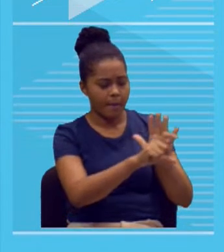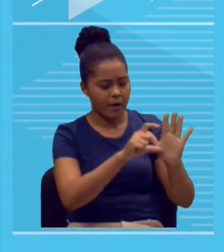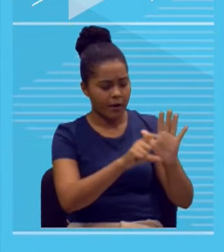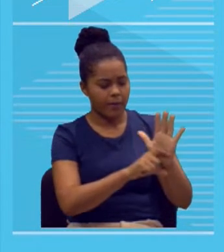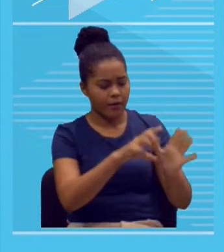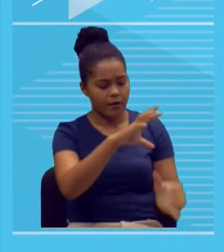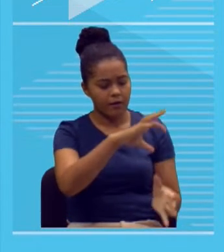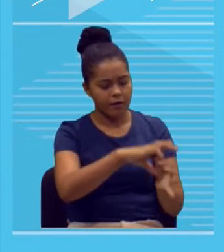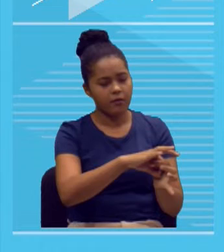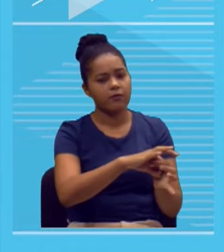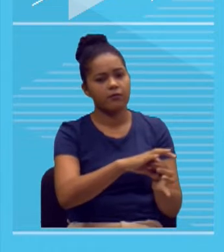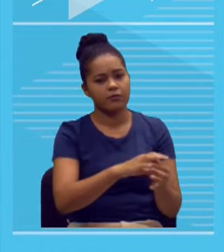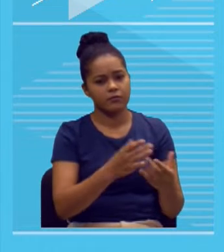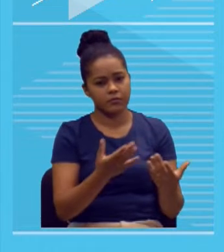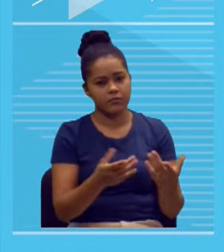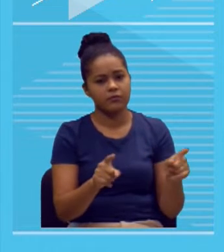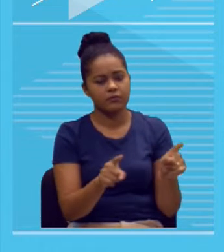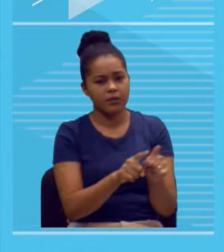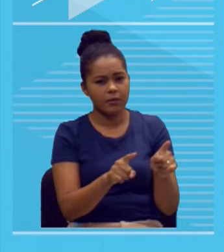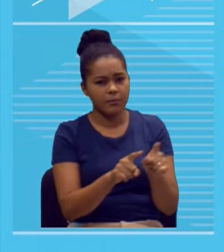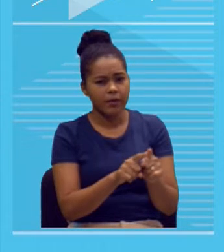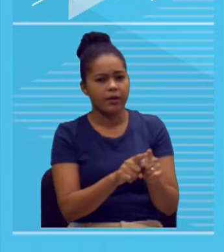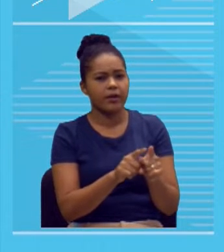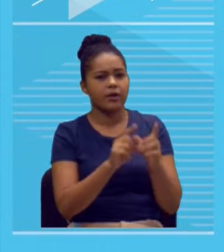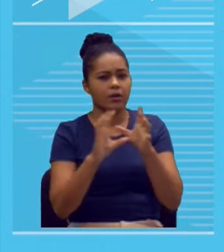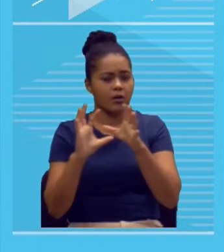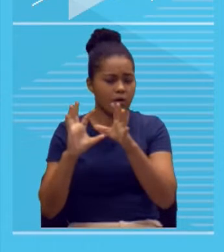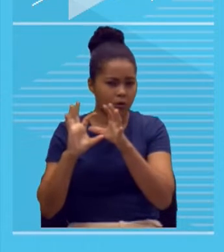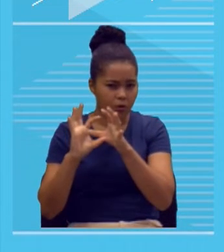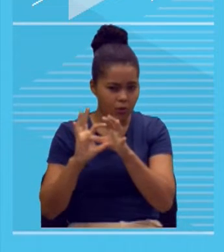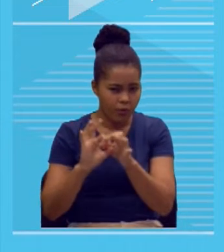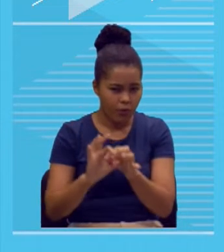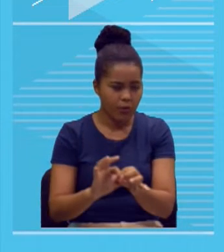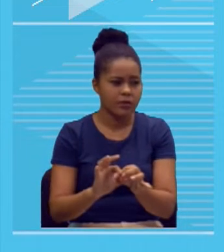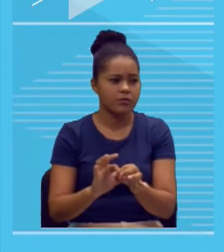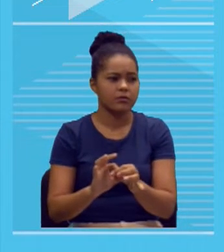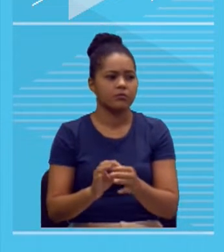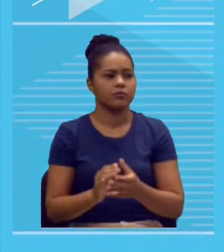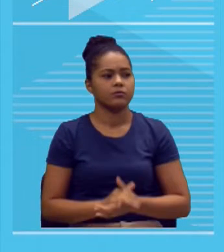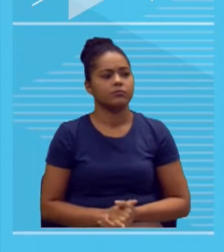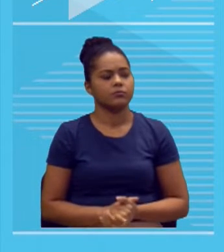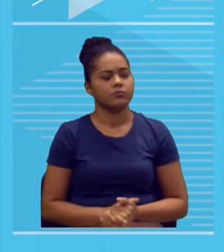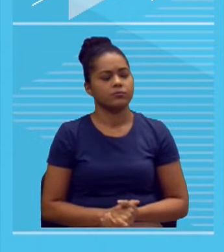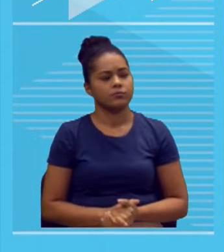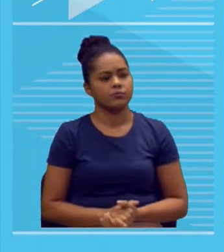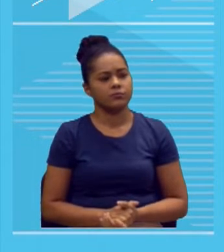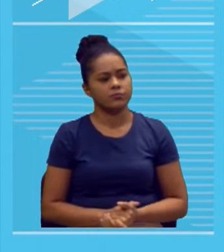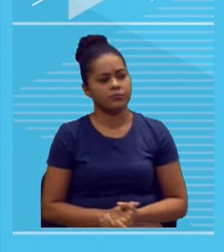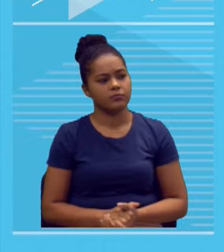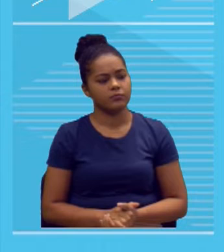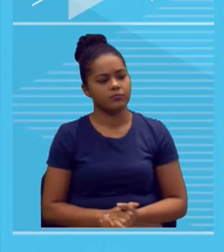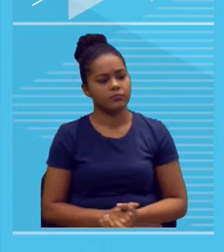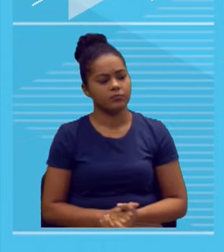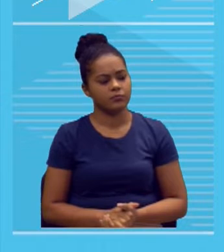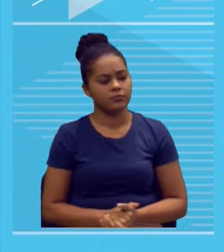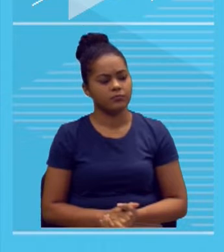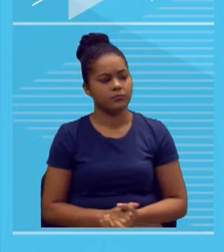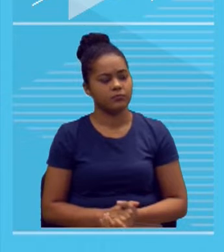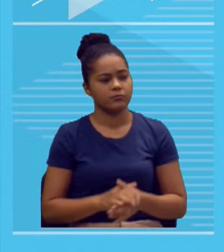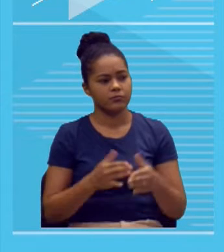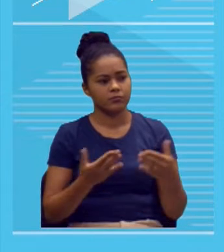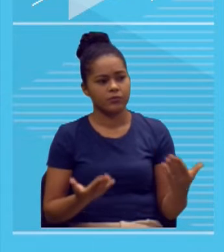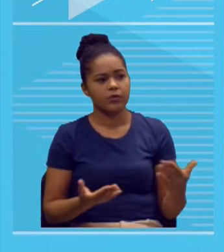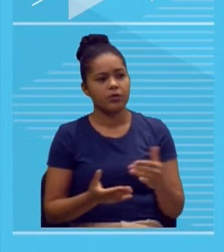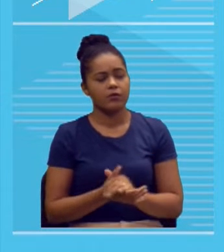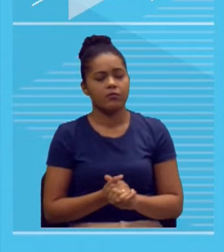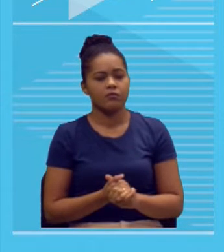outras formas de coesão são exigidas, é importante por esses detalhes aí. Mas o que pode anular a redação do estudante, do